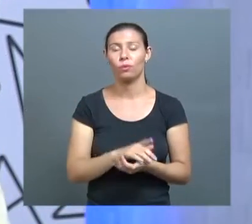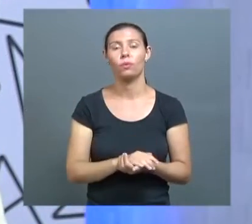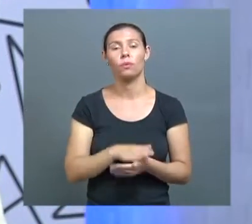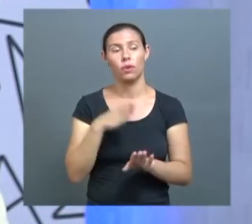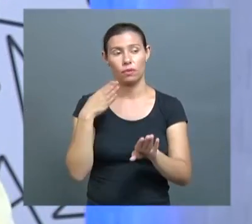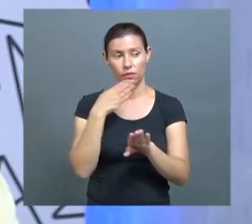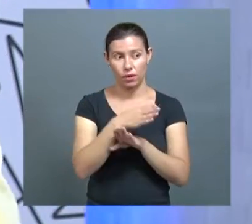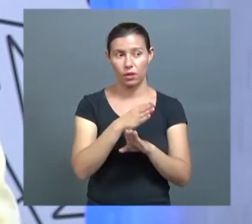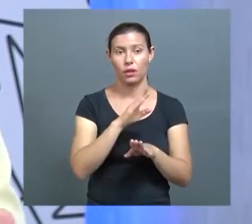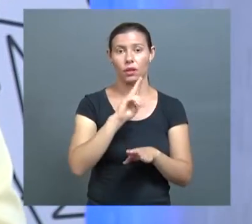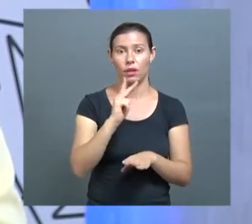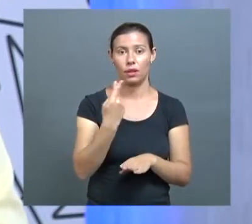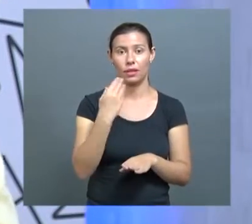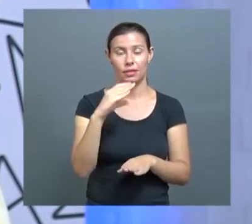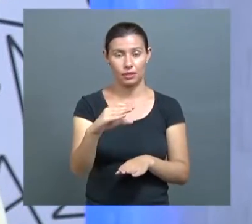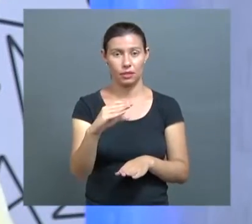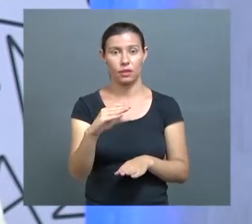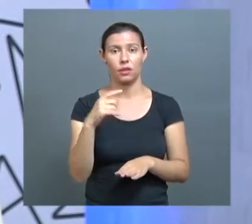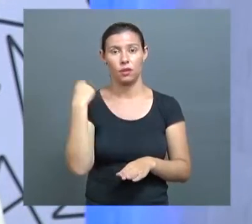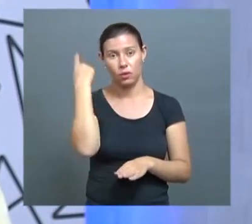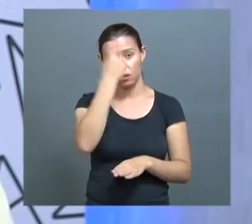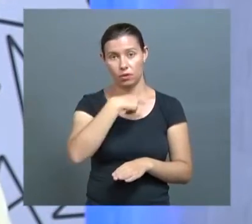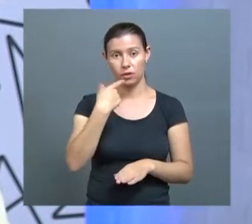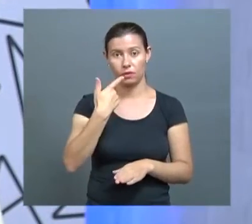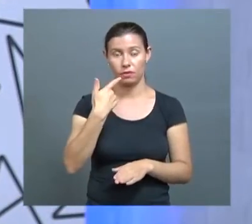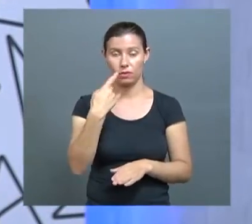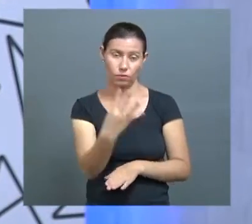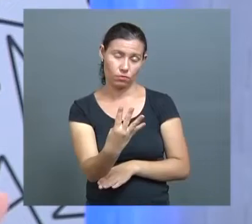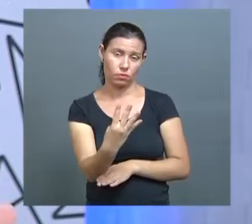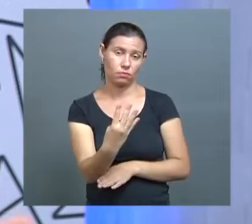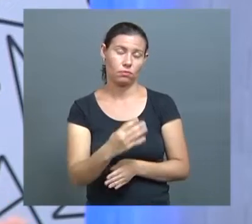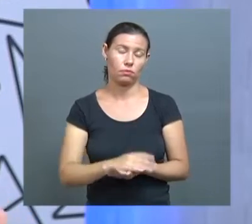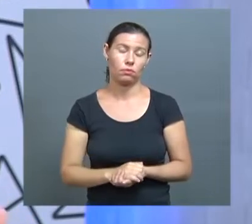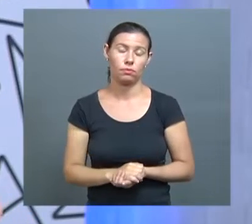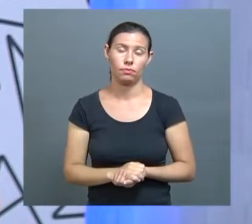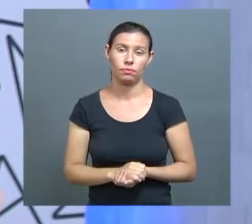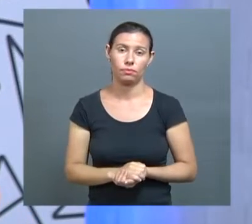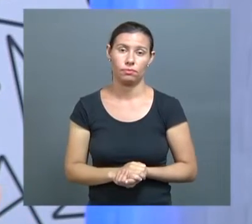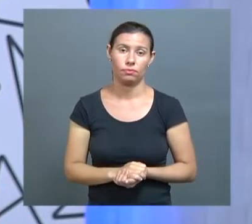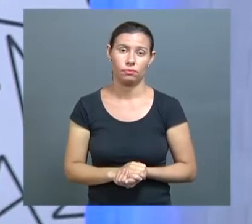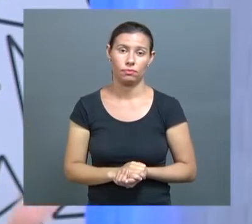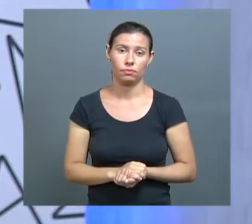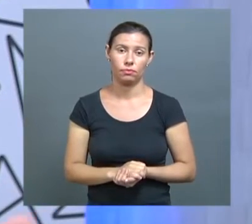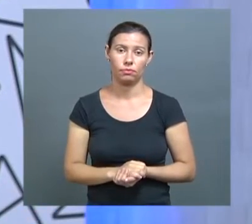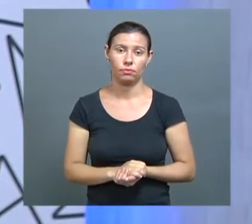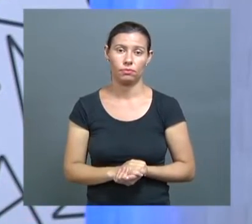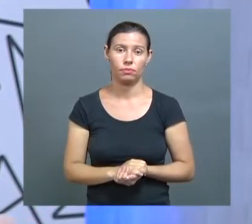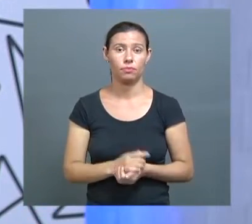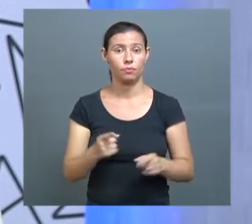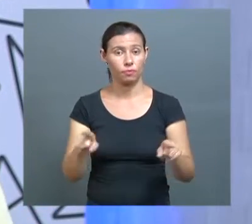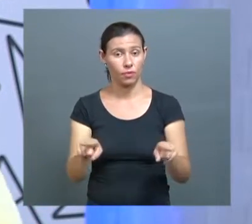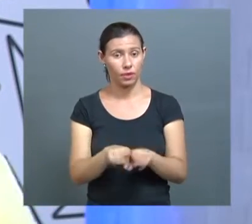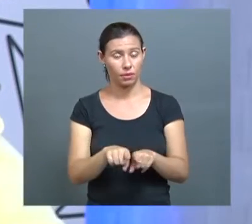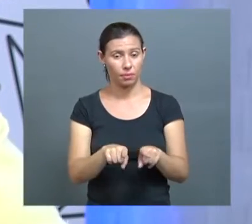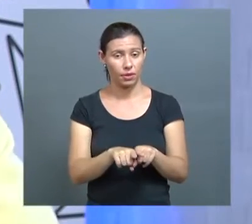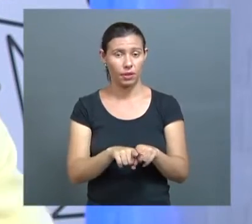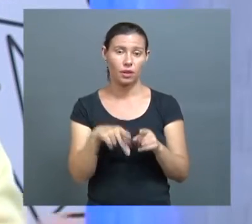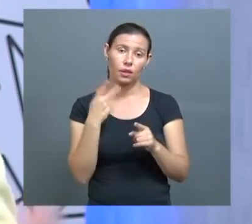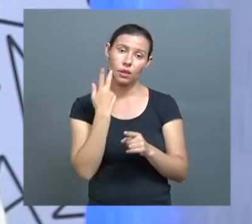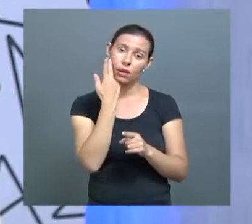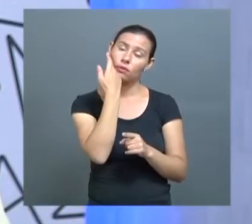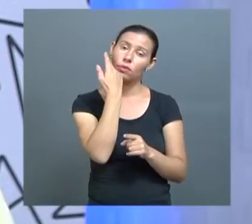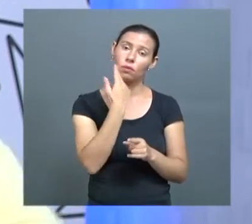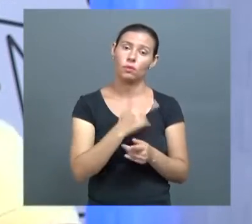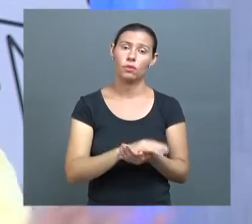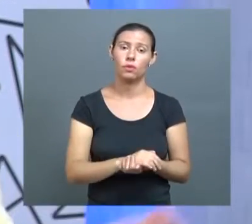-socorro, funciona 24 horas, continua funcionando a cirurgia e traumatologia buco-maximo-fascial 24